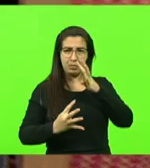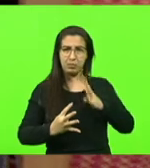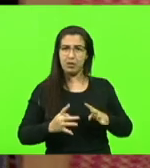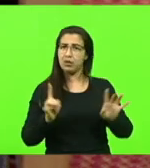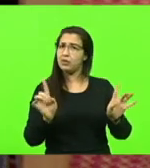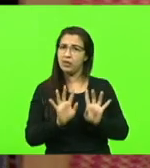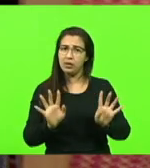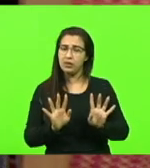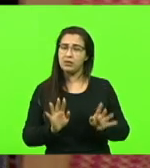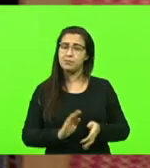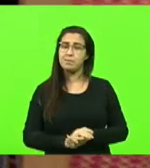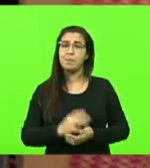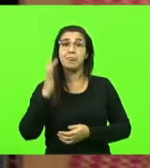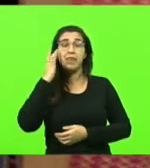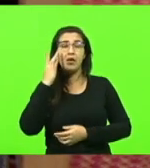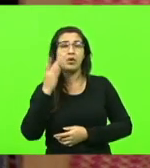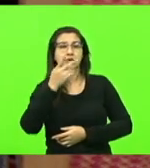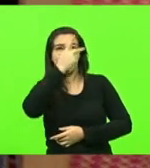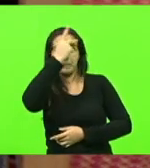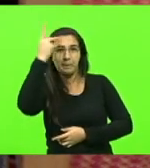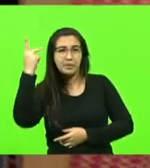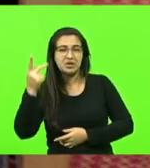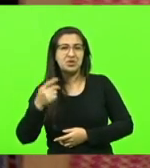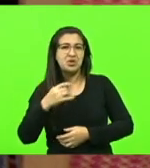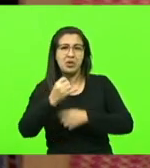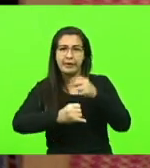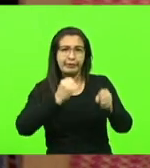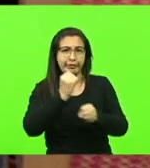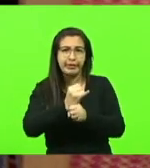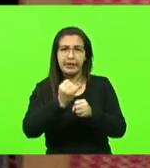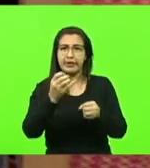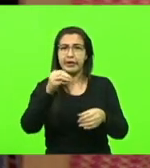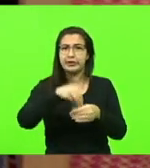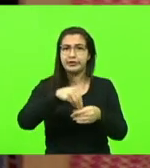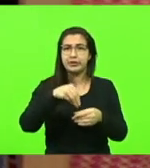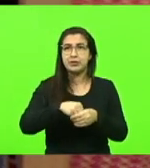quem pratica, vocês na internet...